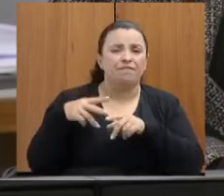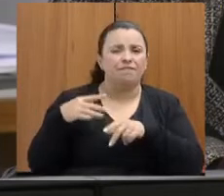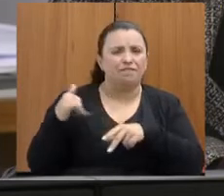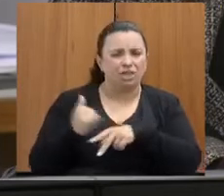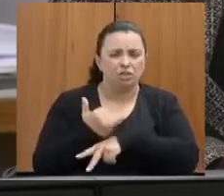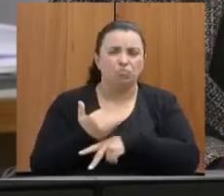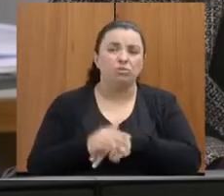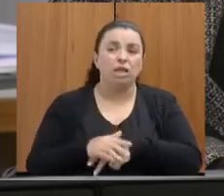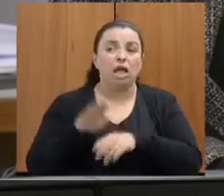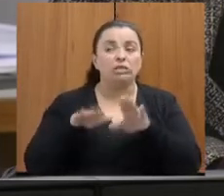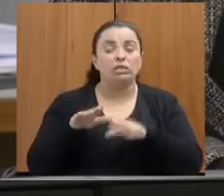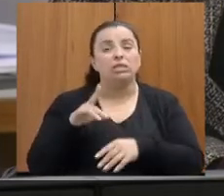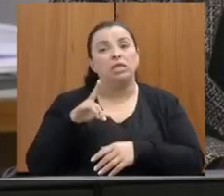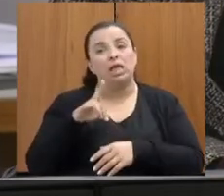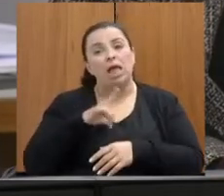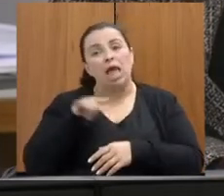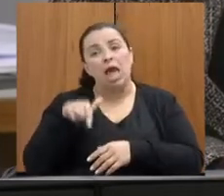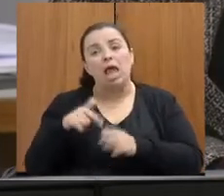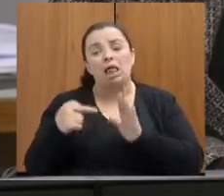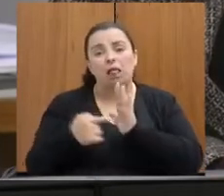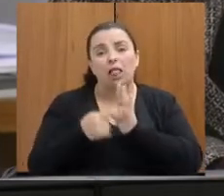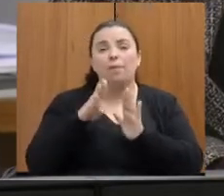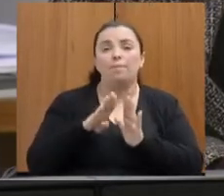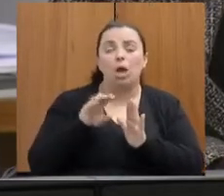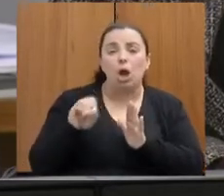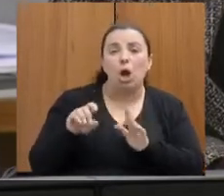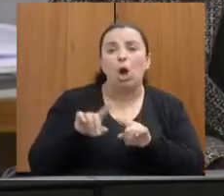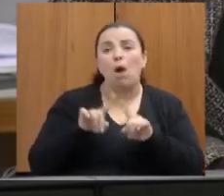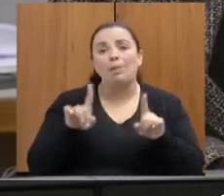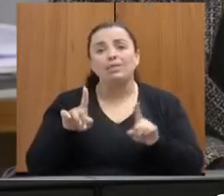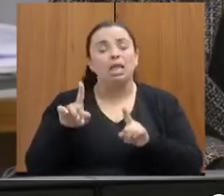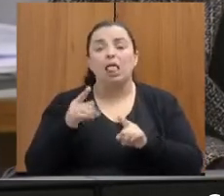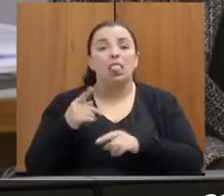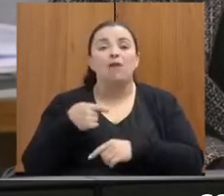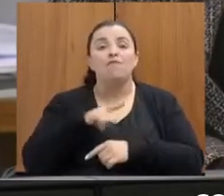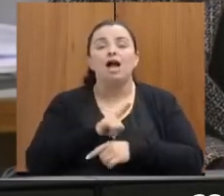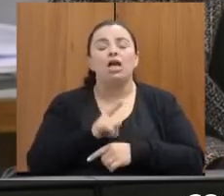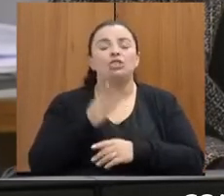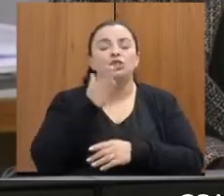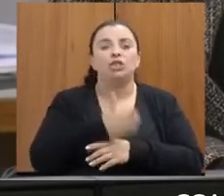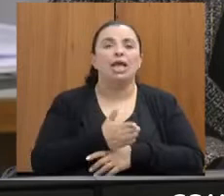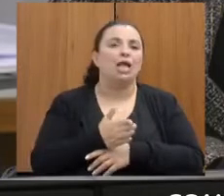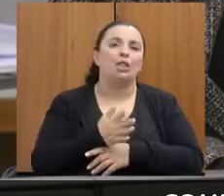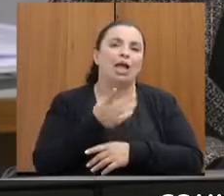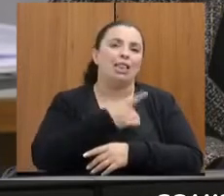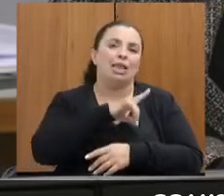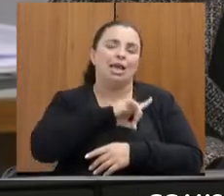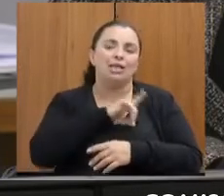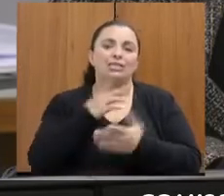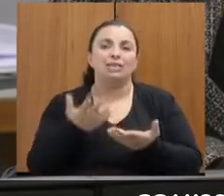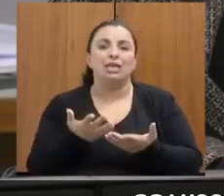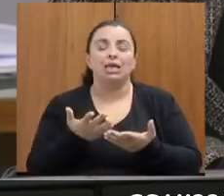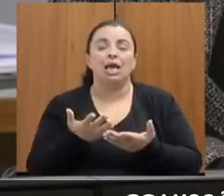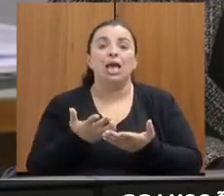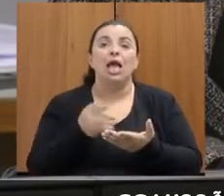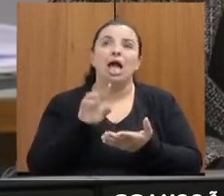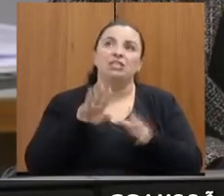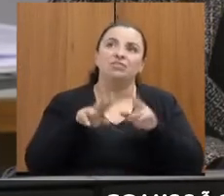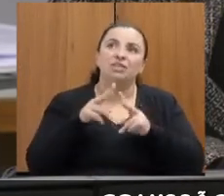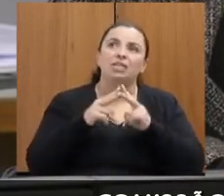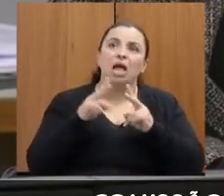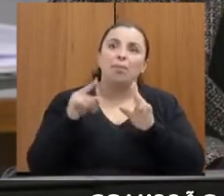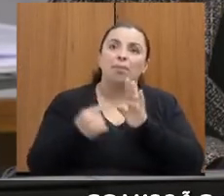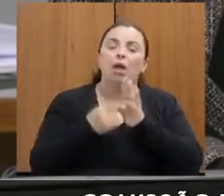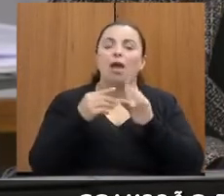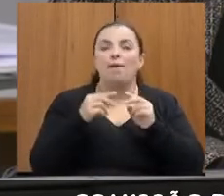agora virtual, que às vezes a vítima faz e não procura a delegacia, a gente entra em contato por telefone, pelo WhatsApp, a gente tenta entender o que